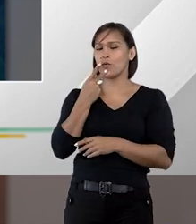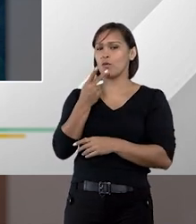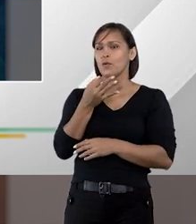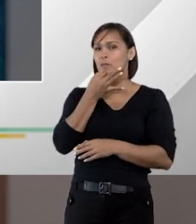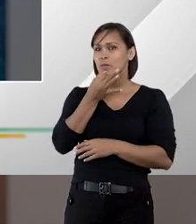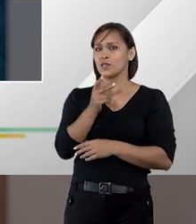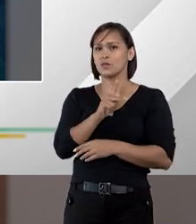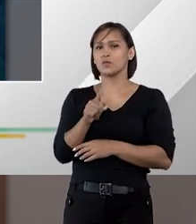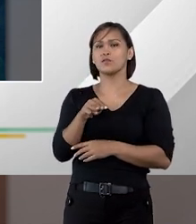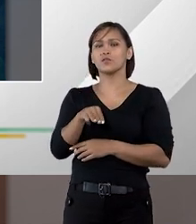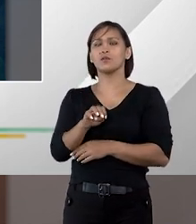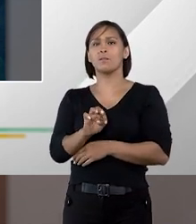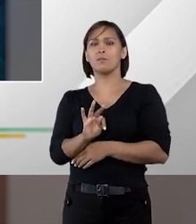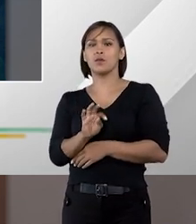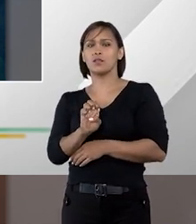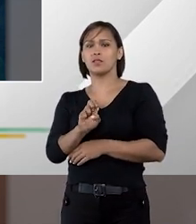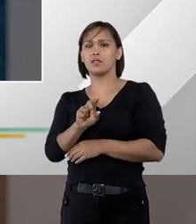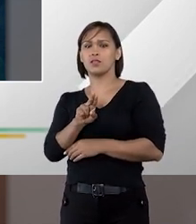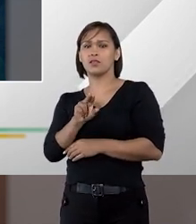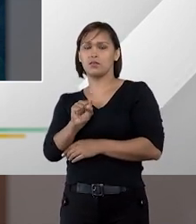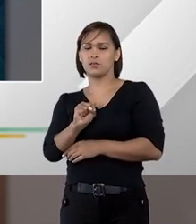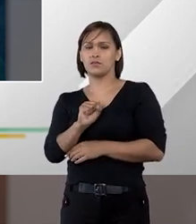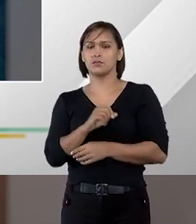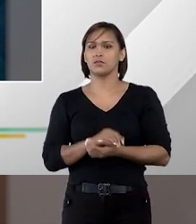gostaria de ouvir a opinião do professor Matheus